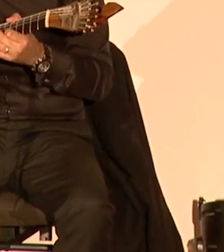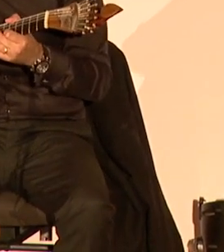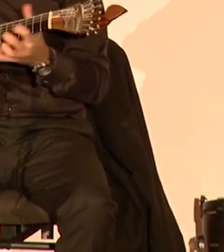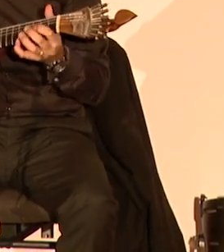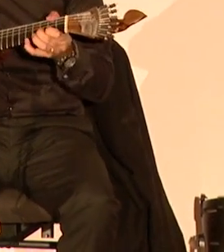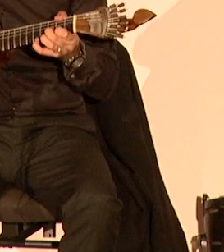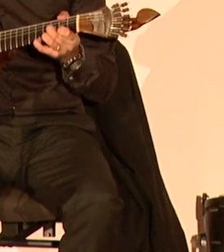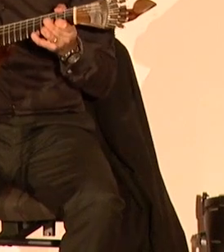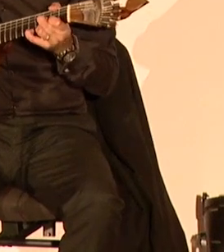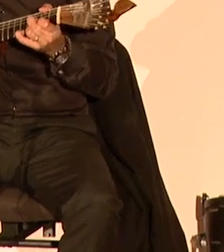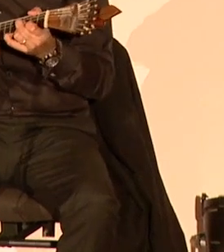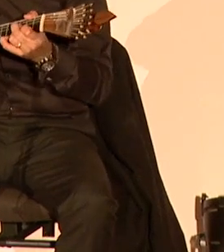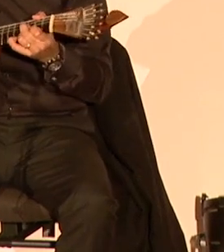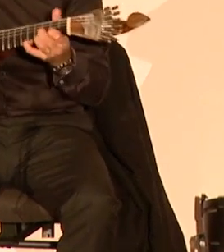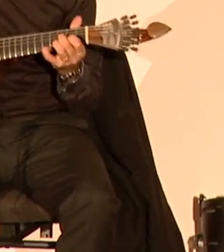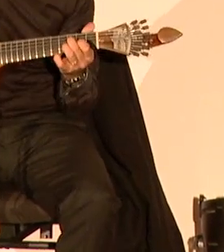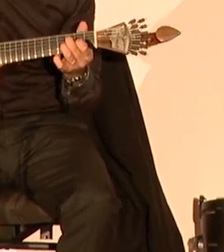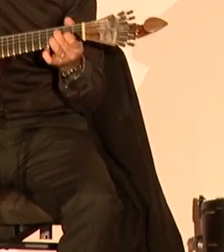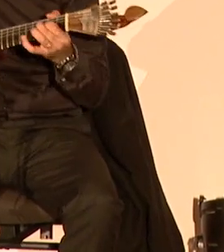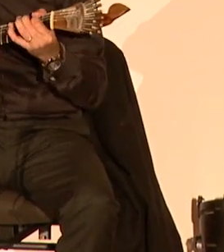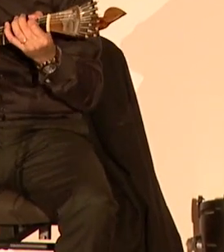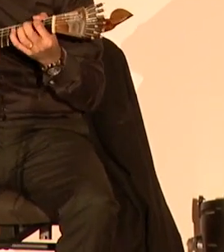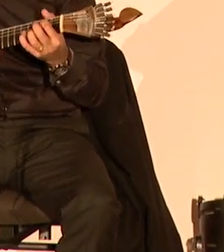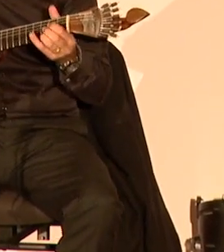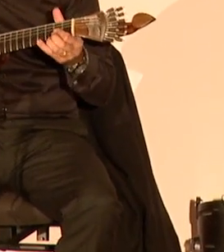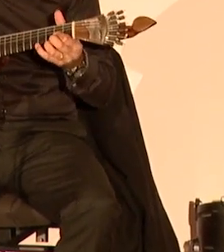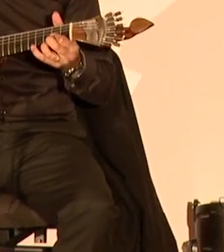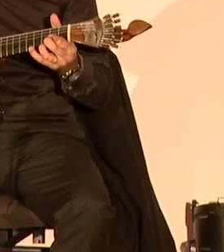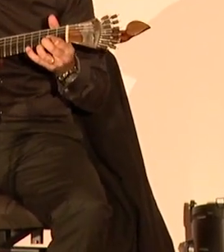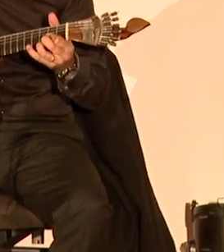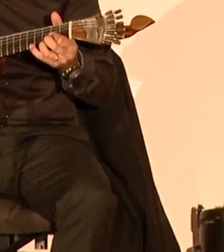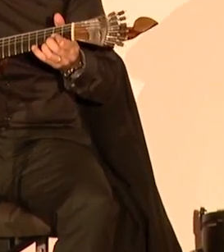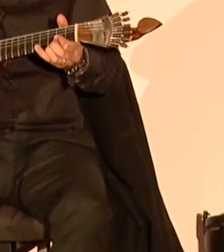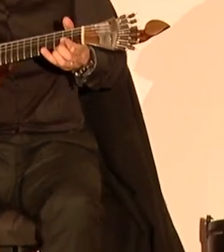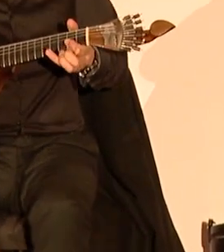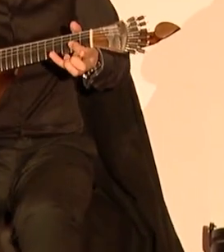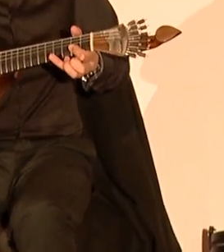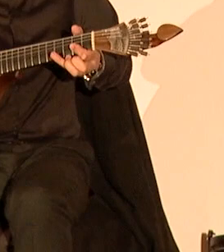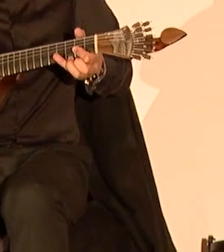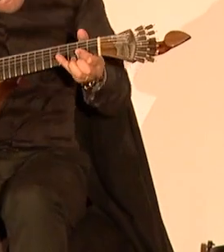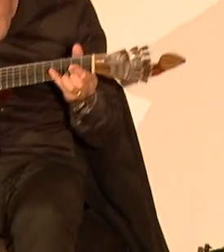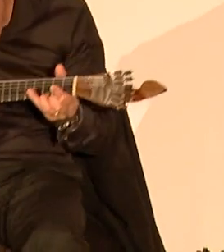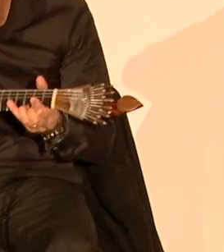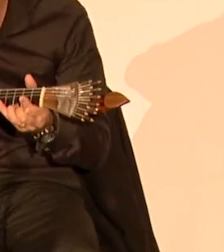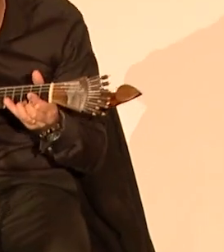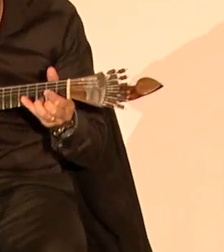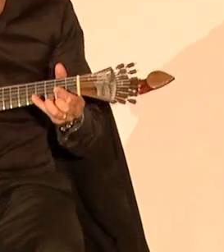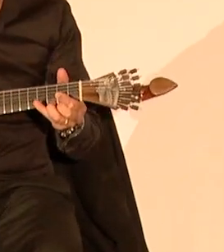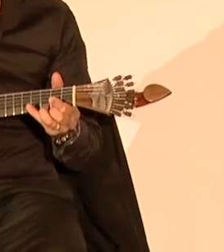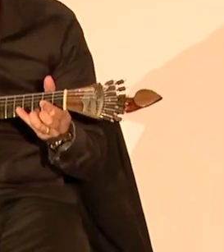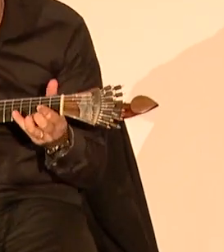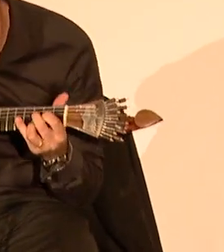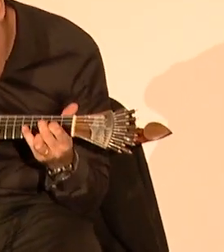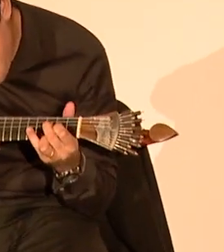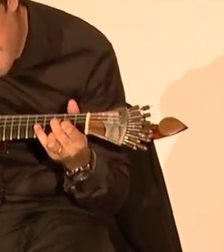E um rio de sangue no peito aberto de sá O fio que